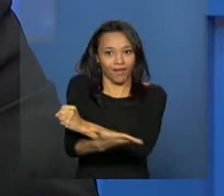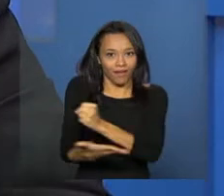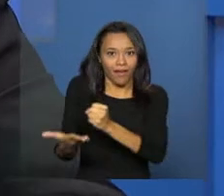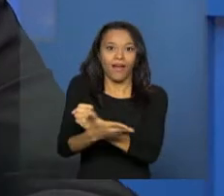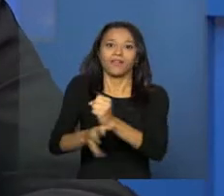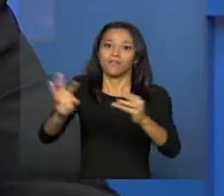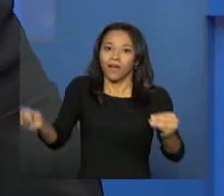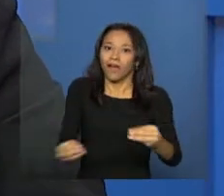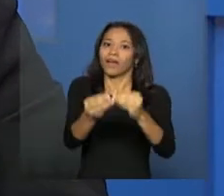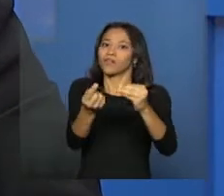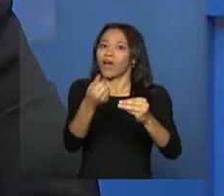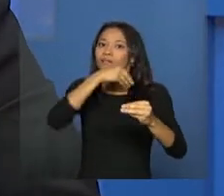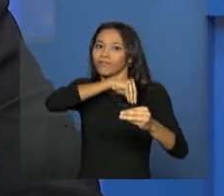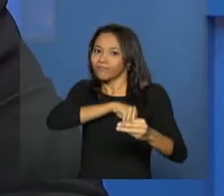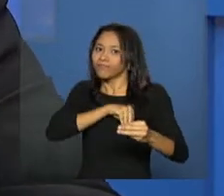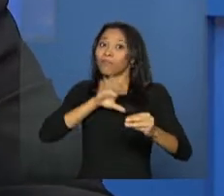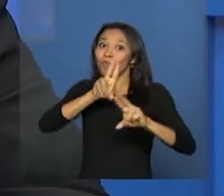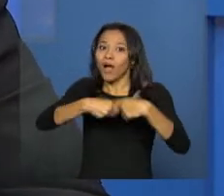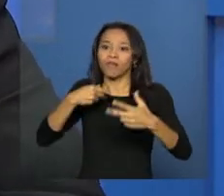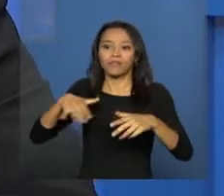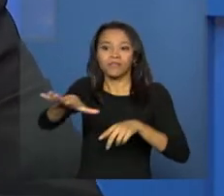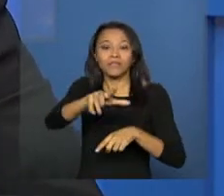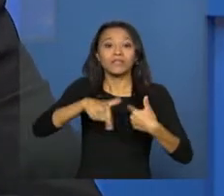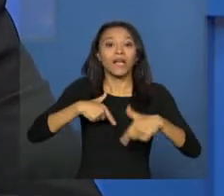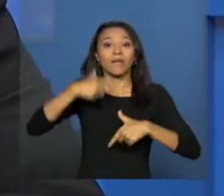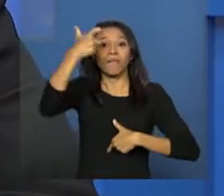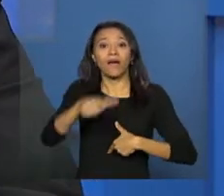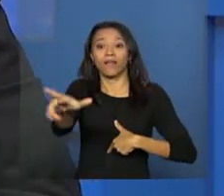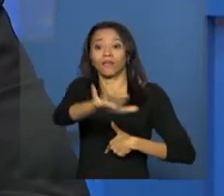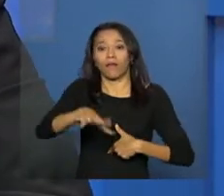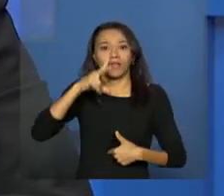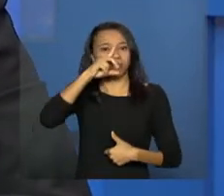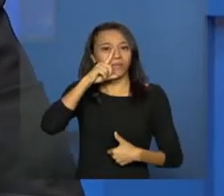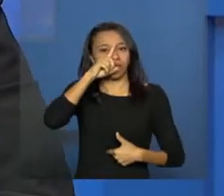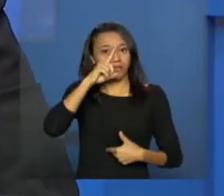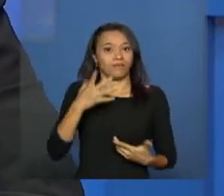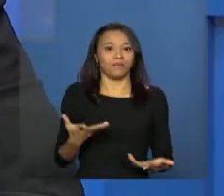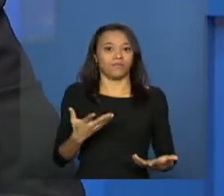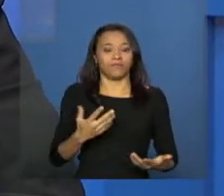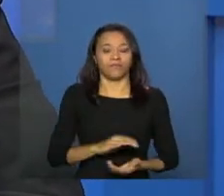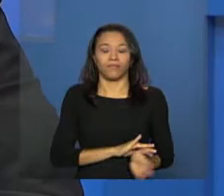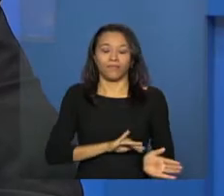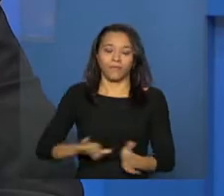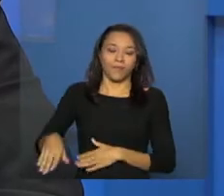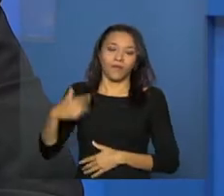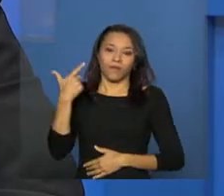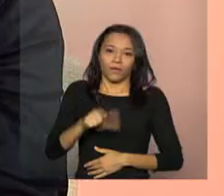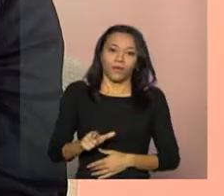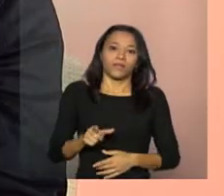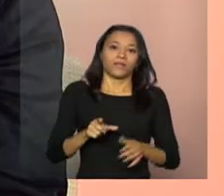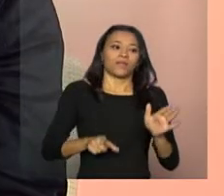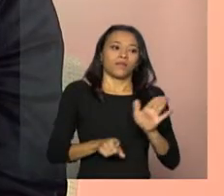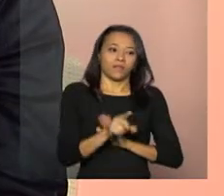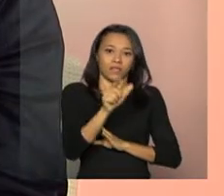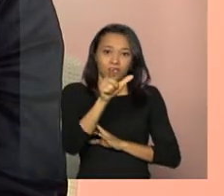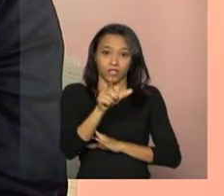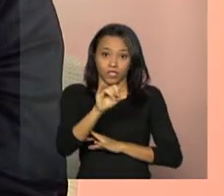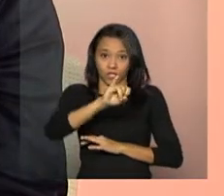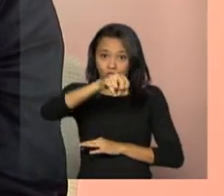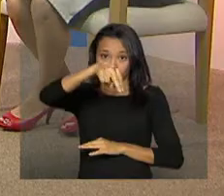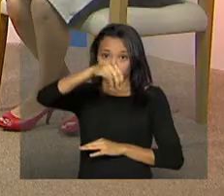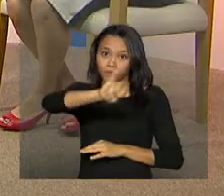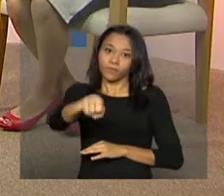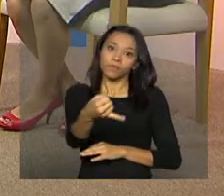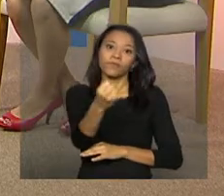também para a legalidade de determinados repassos de recursos. José, Jonas Henrique, no caso de não